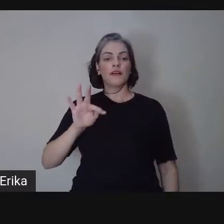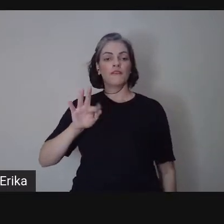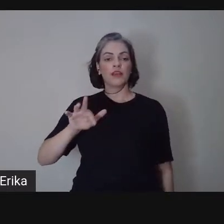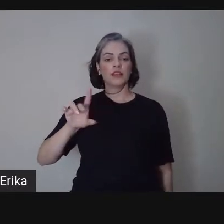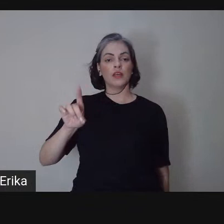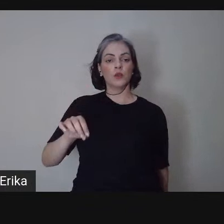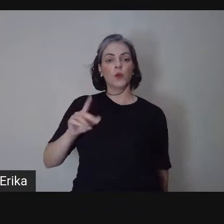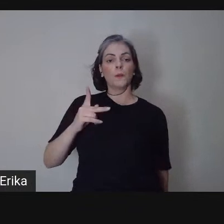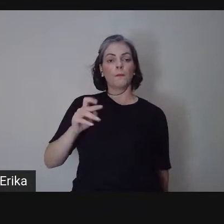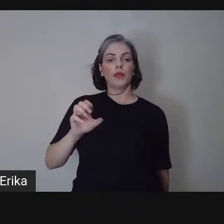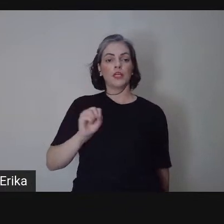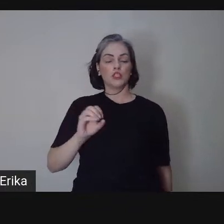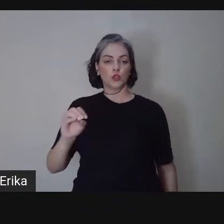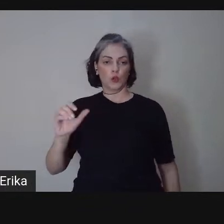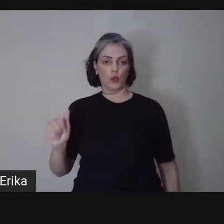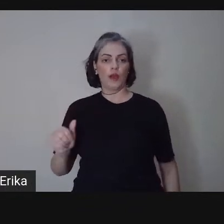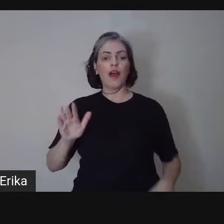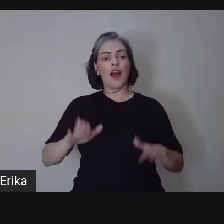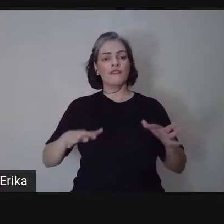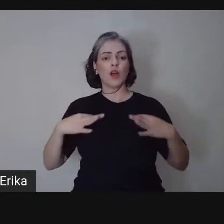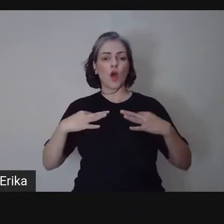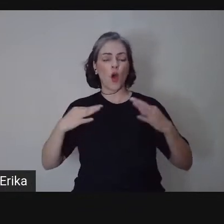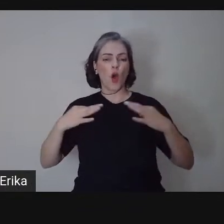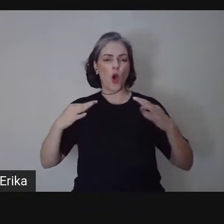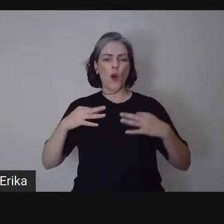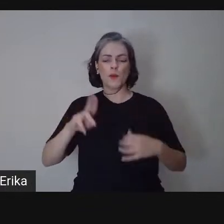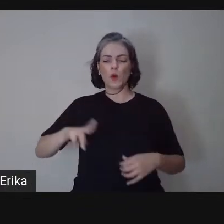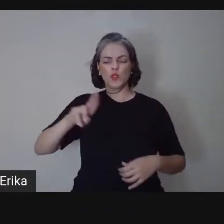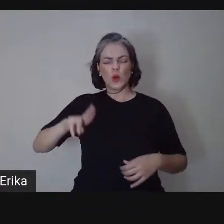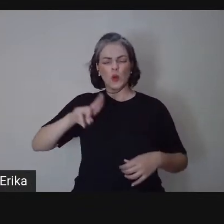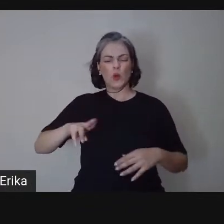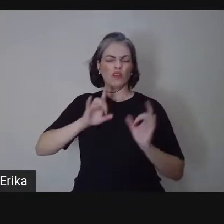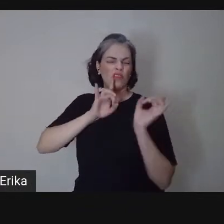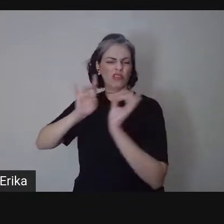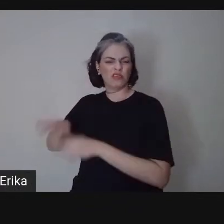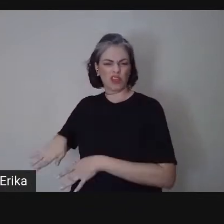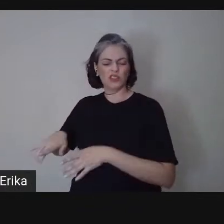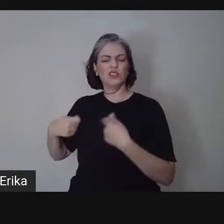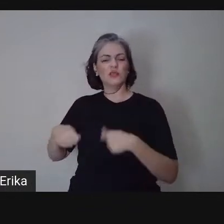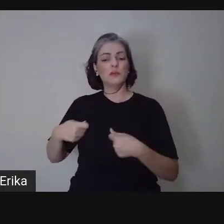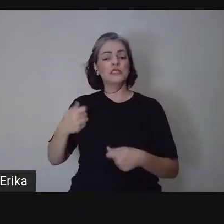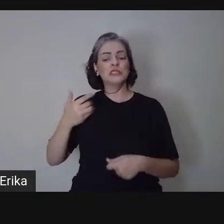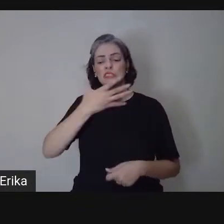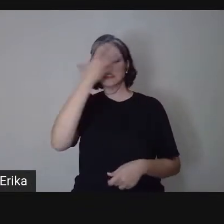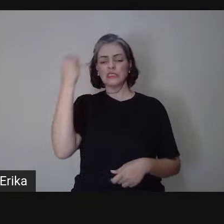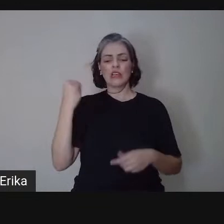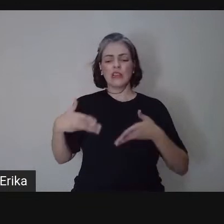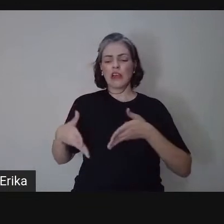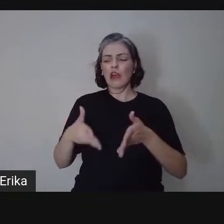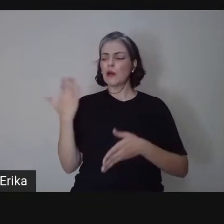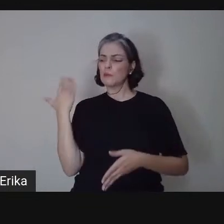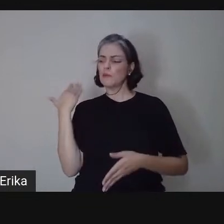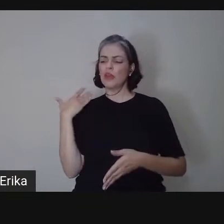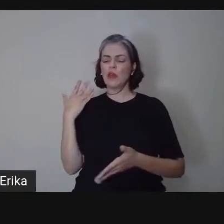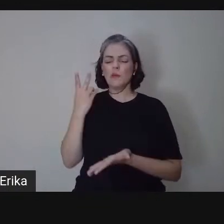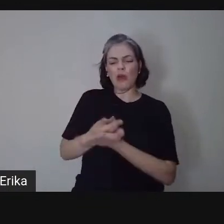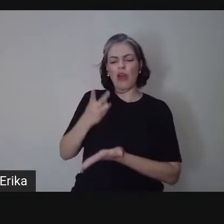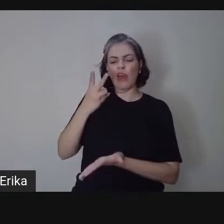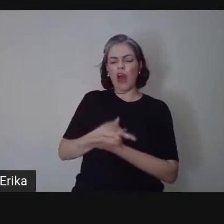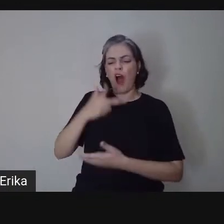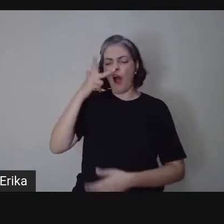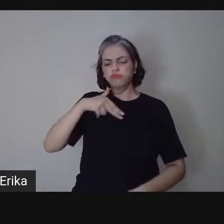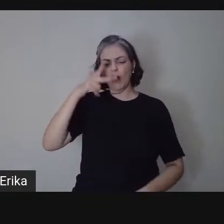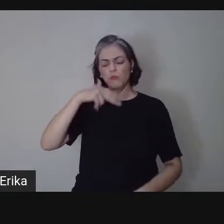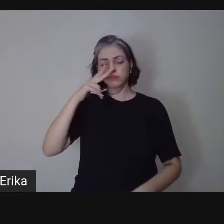roupas usadas, que já tem a forma do nosso corpo, e esquecer os nossos caminhos que nos levam sempre aos mesmos lugares.